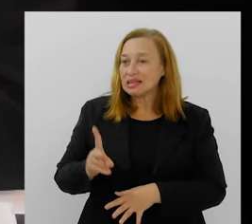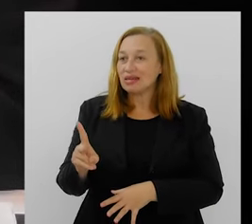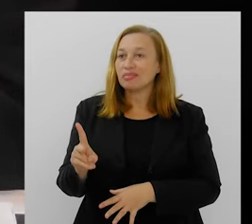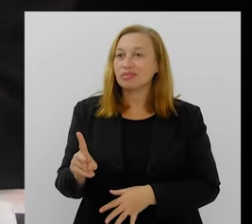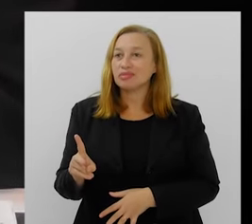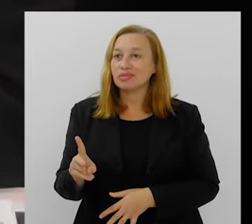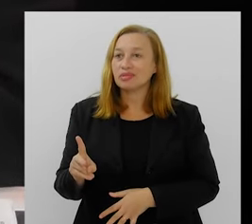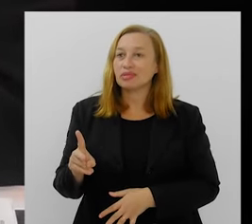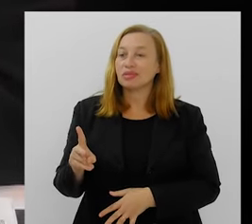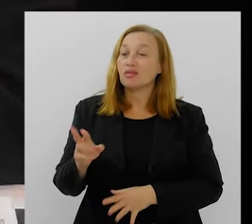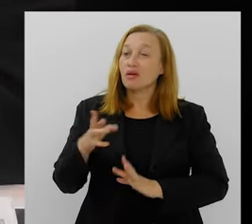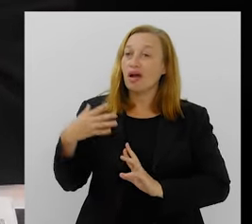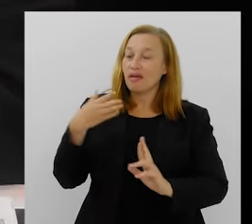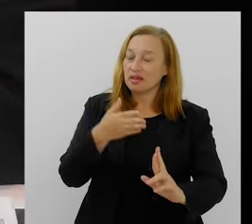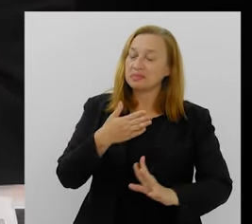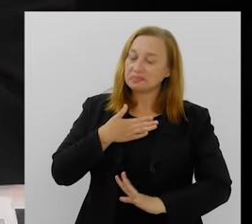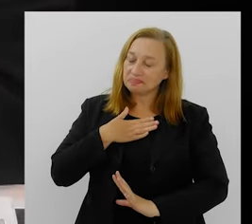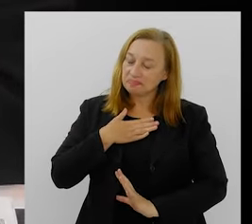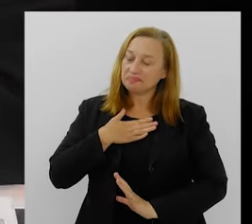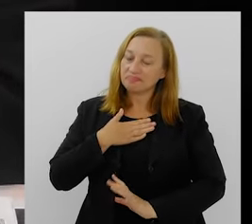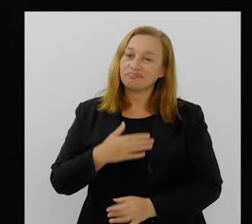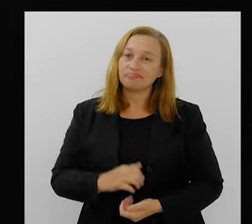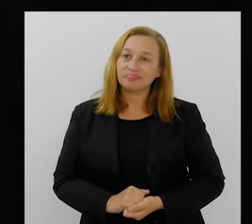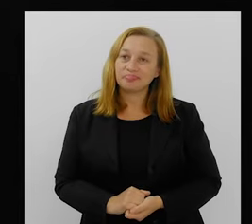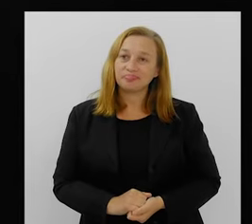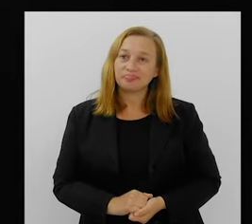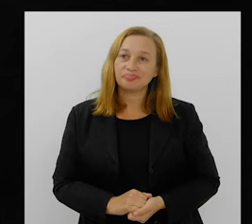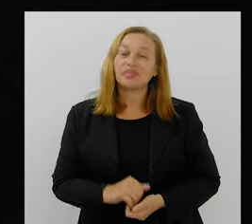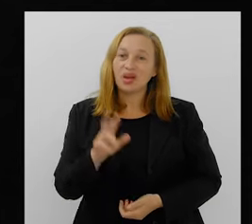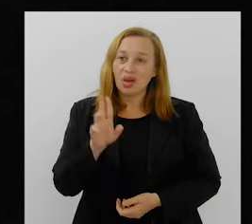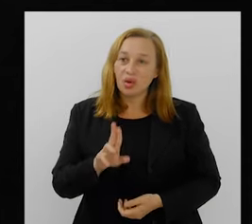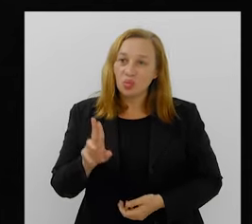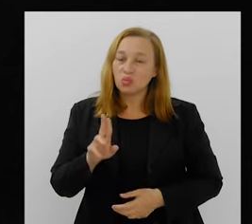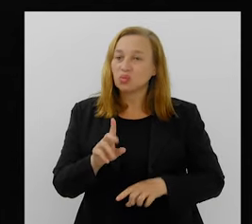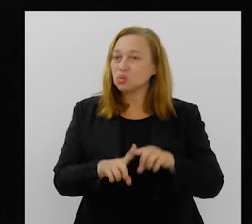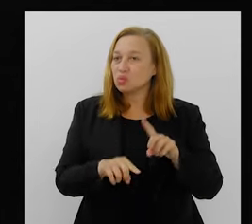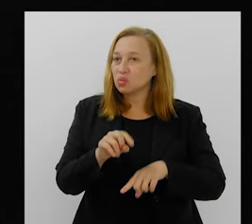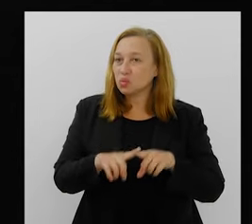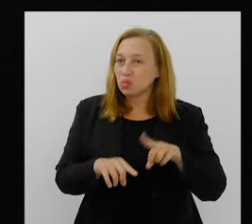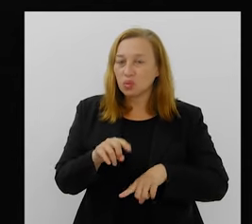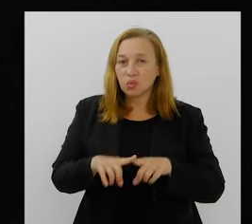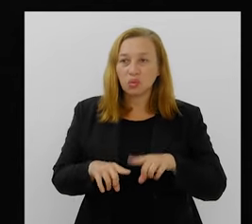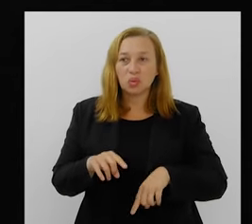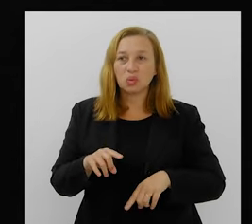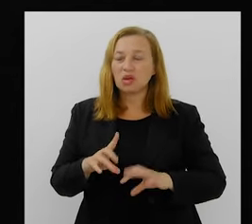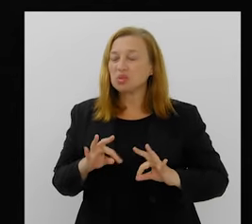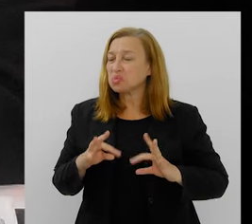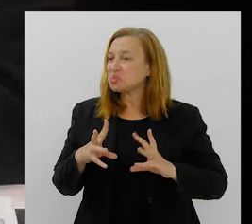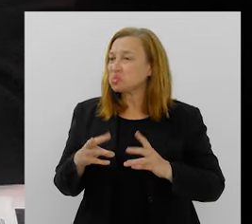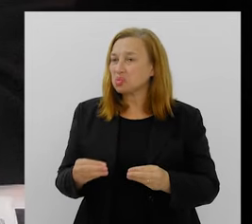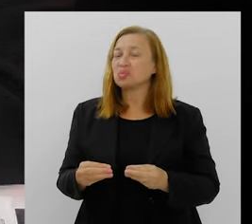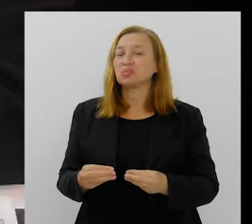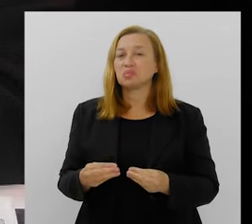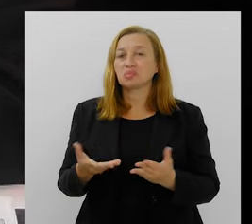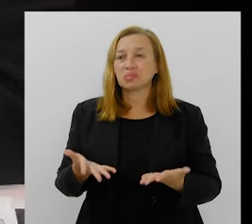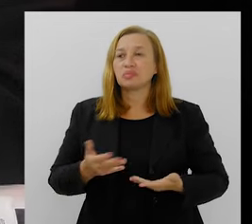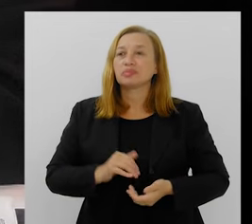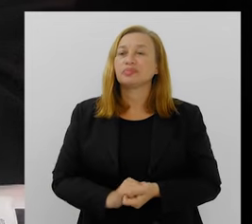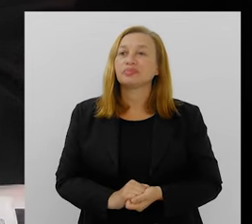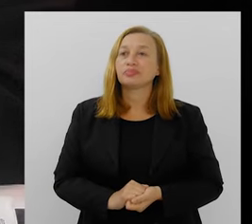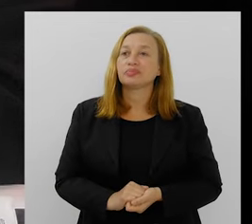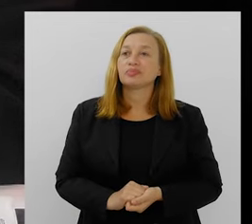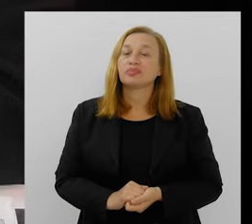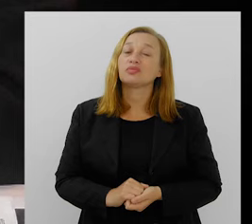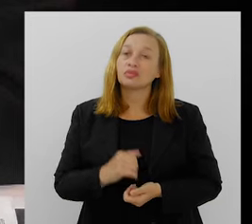ele sempre foi, assim, uma grande referência para mim, né? Do uso de materiais, da genialidade, né? Então,